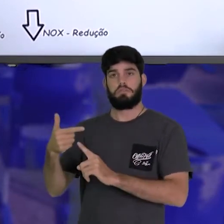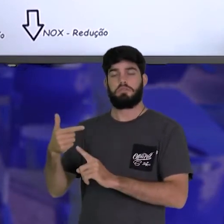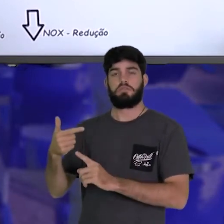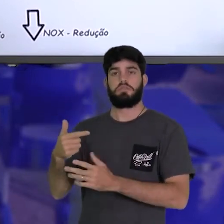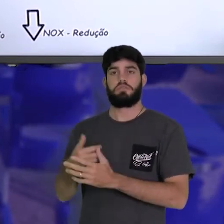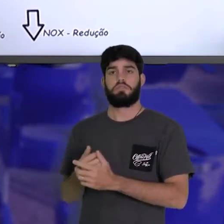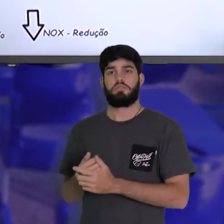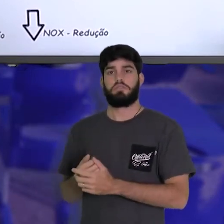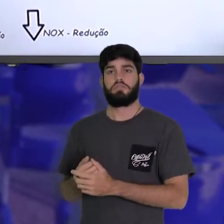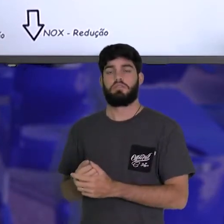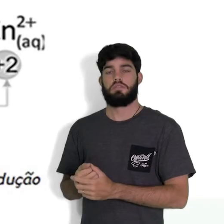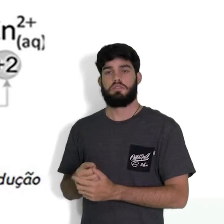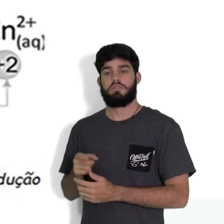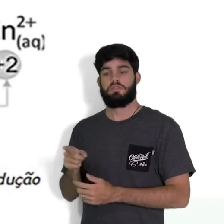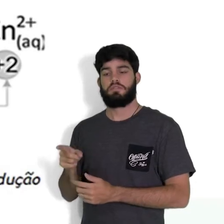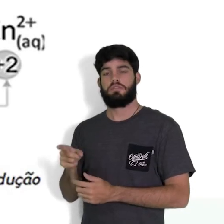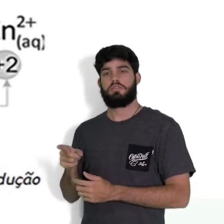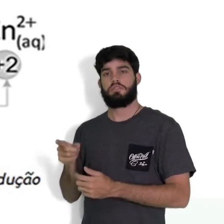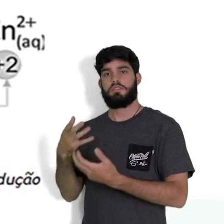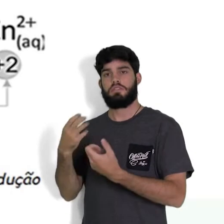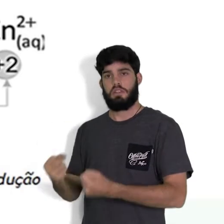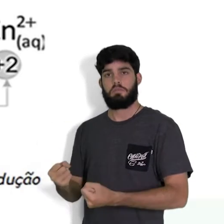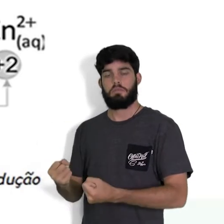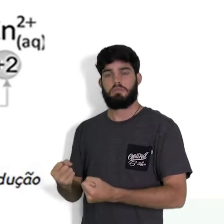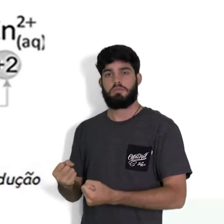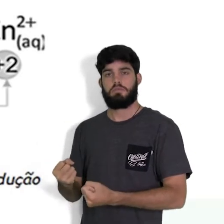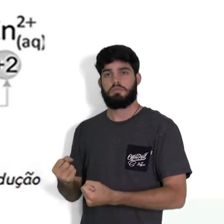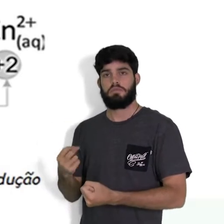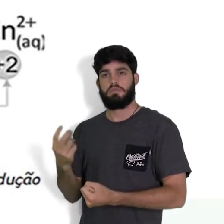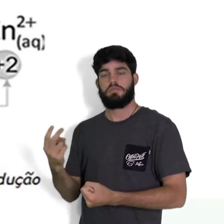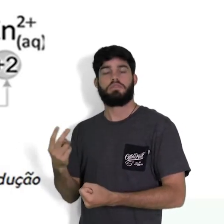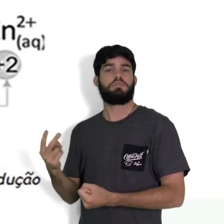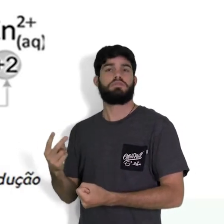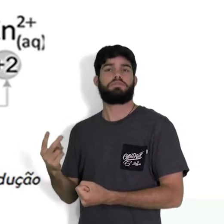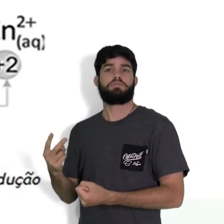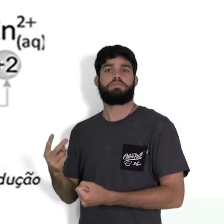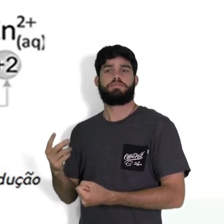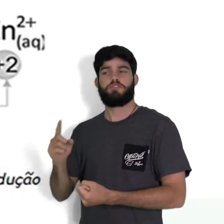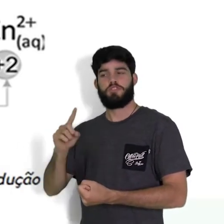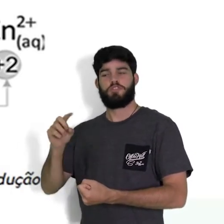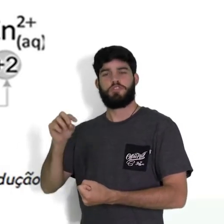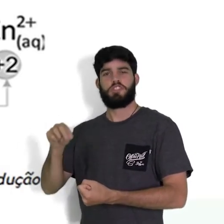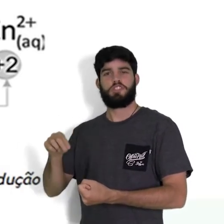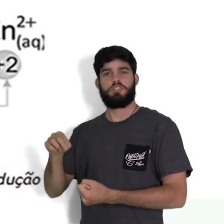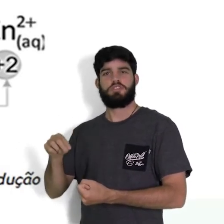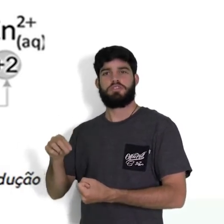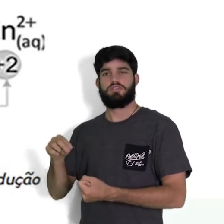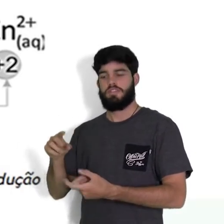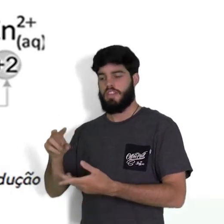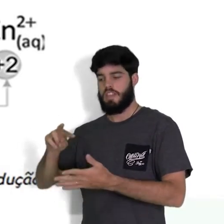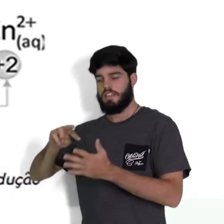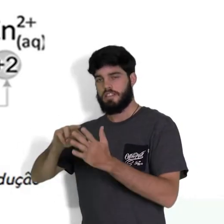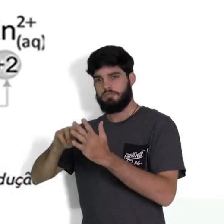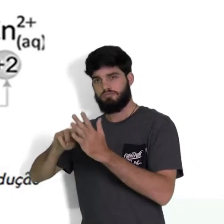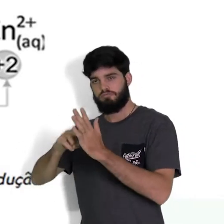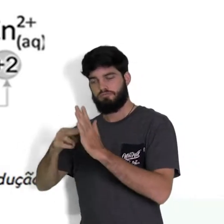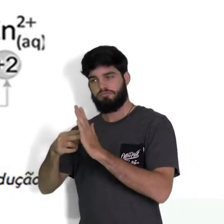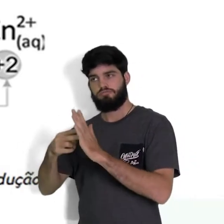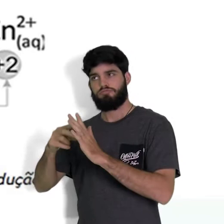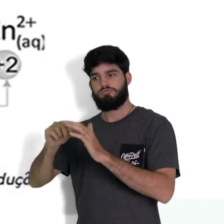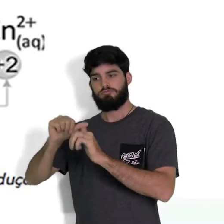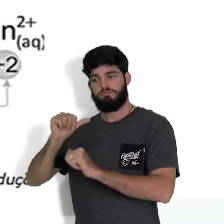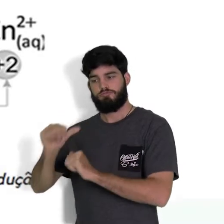do zinco e vai se transformar em cobre metálico. Então, basicamente, esse é o